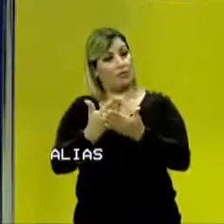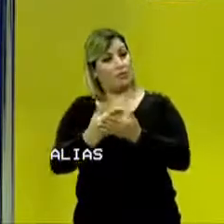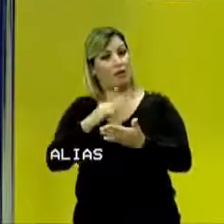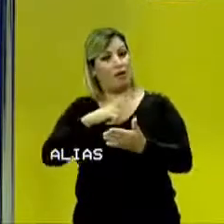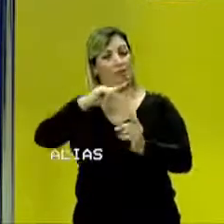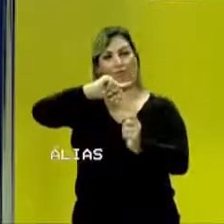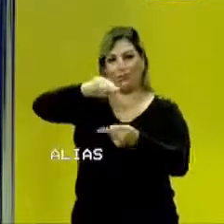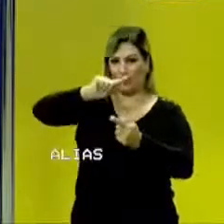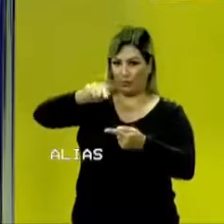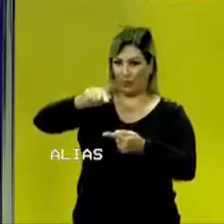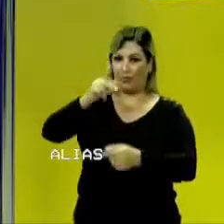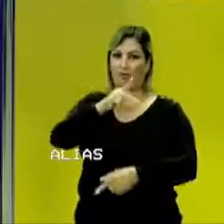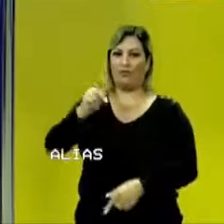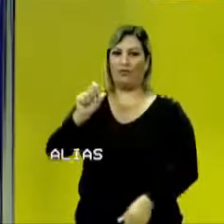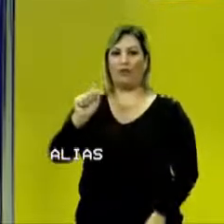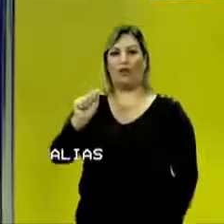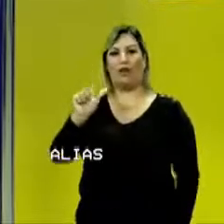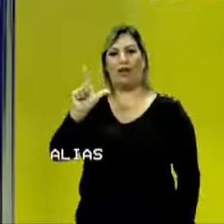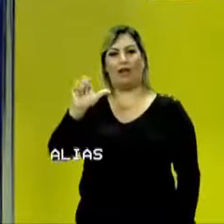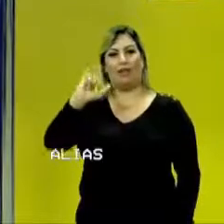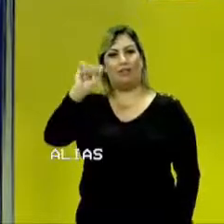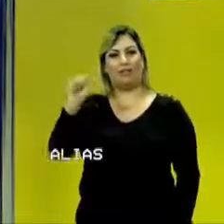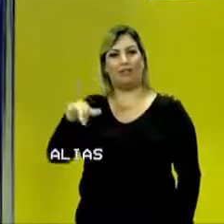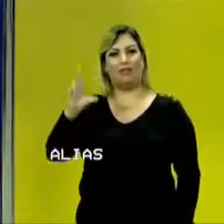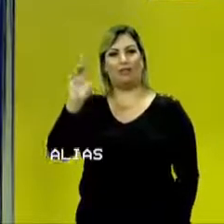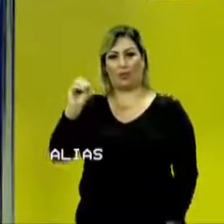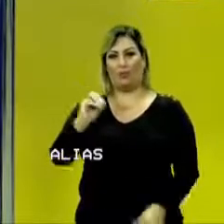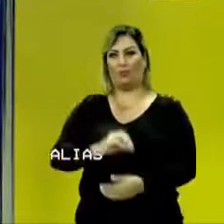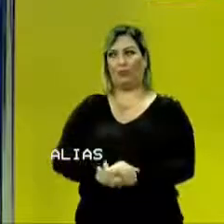teremos aula de Geografia com o professor Alexandre.